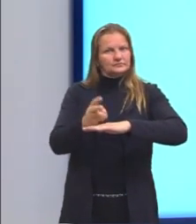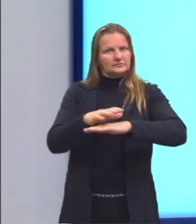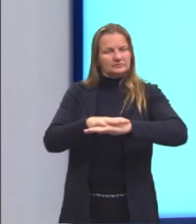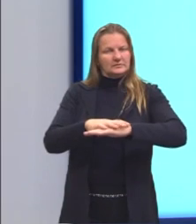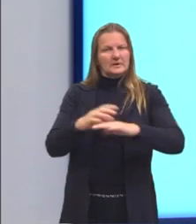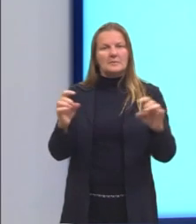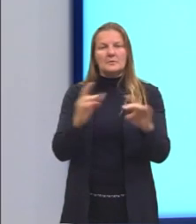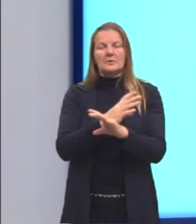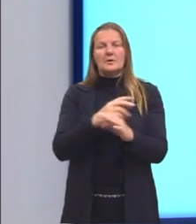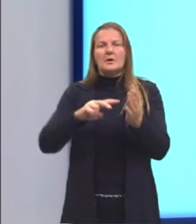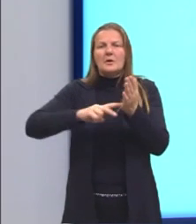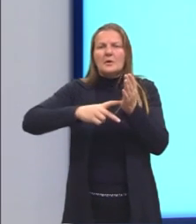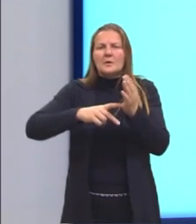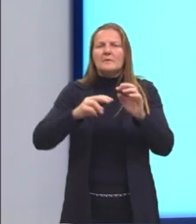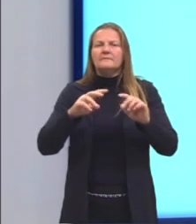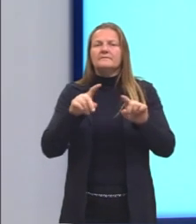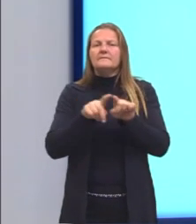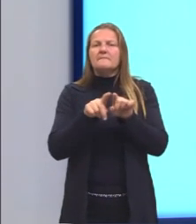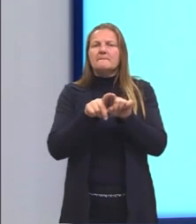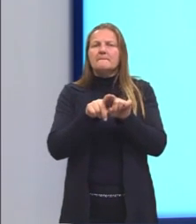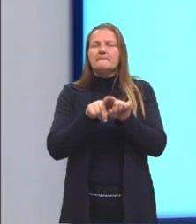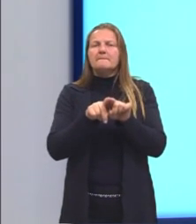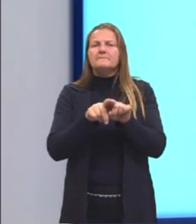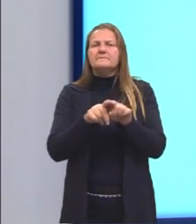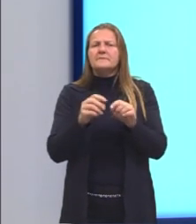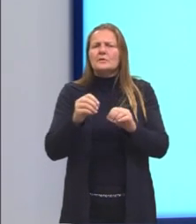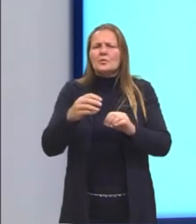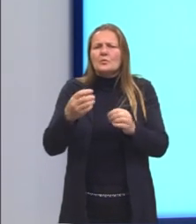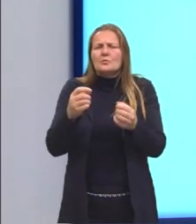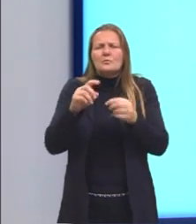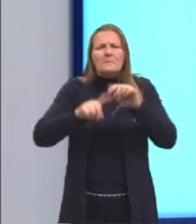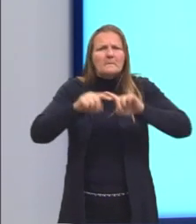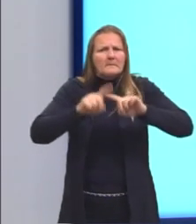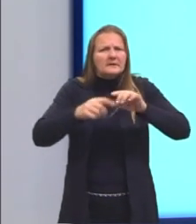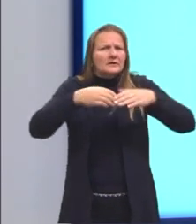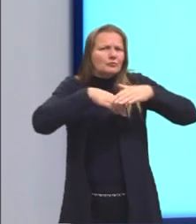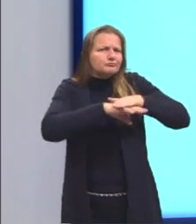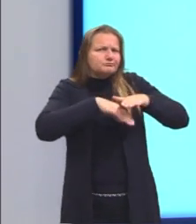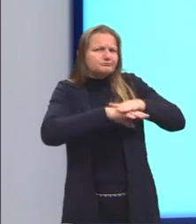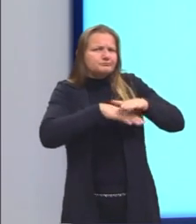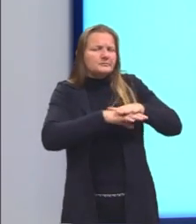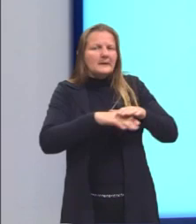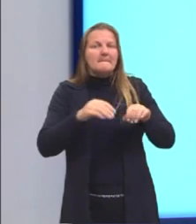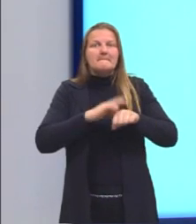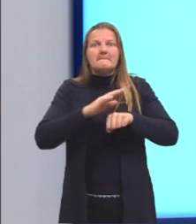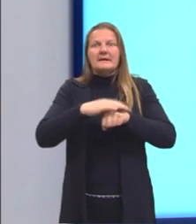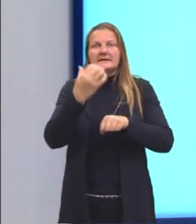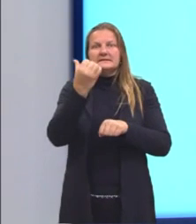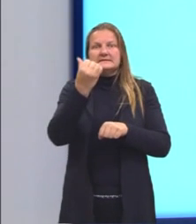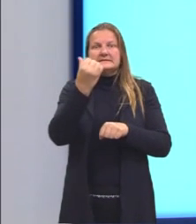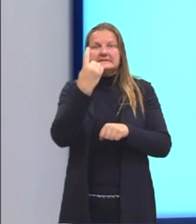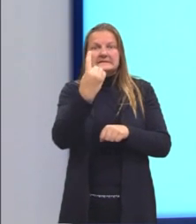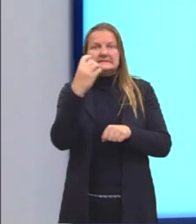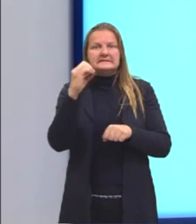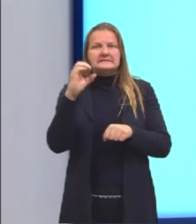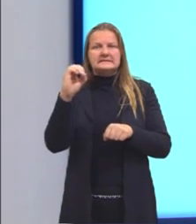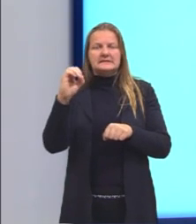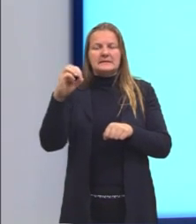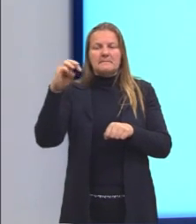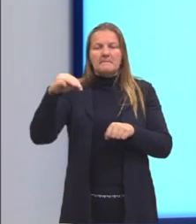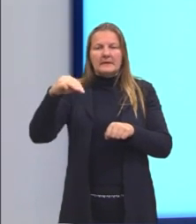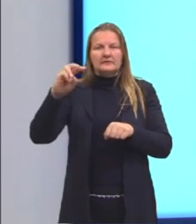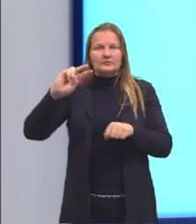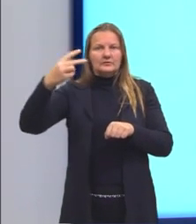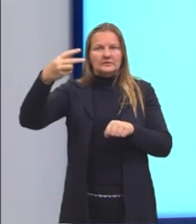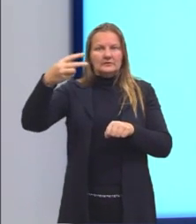condomínio dispõe, em estoque, de material suficiente para pavimentar mais 100 metros quadrados de área.